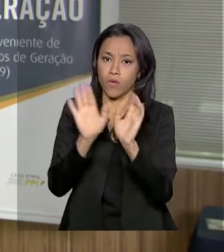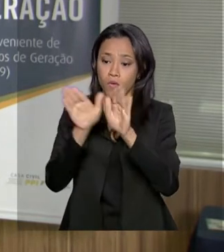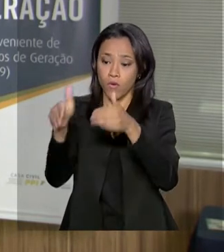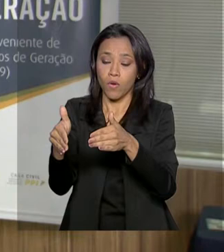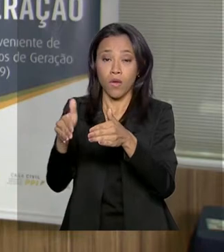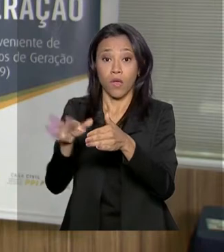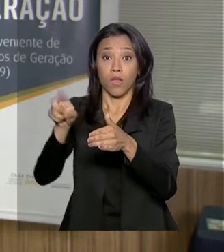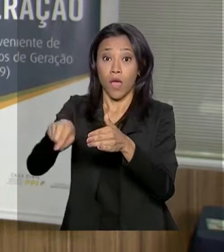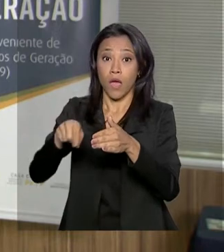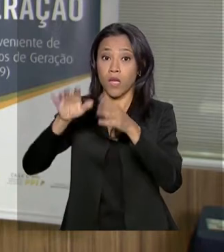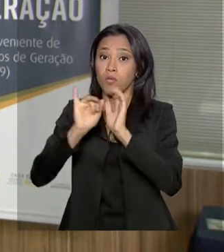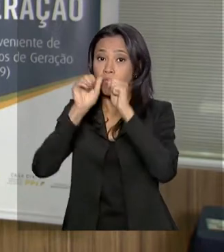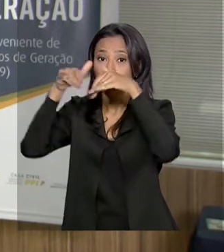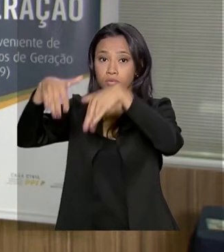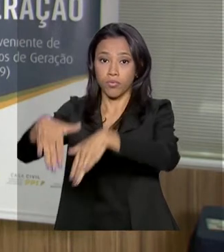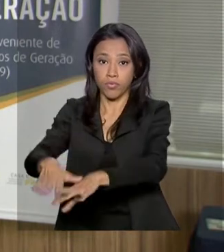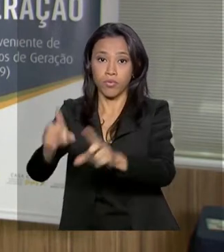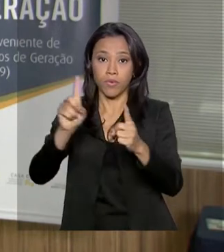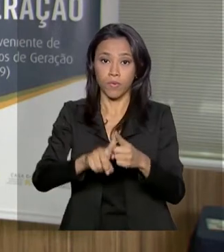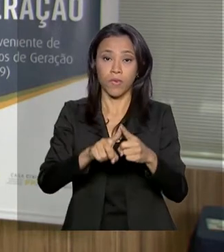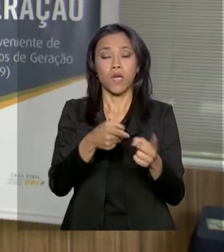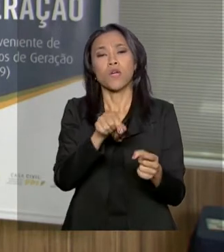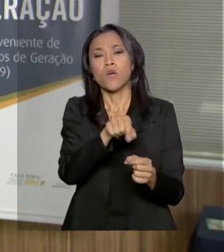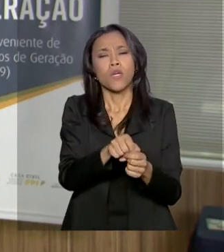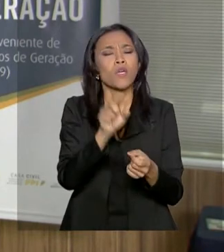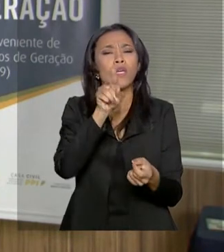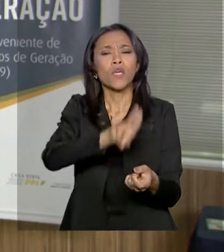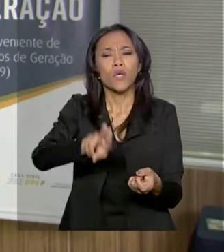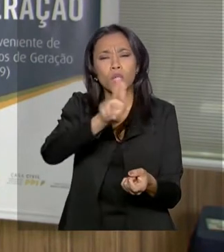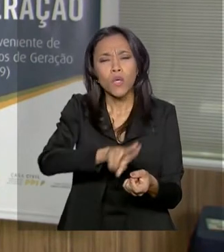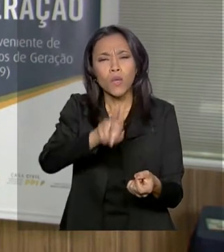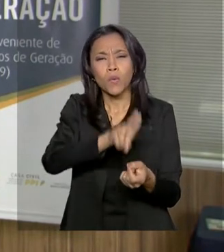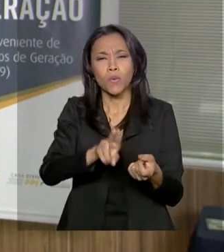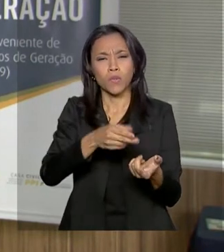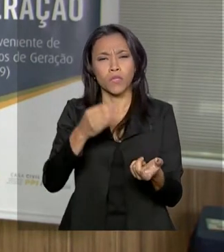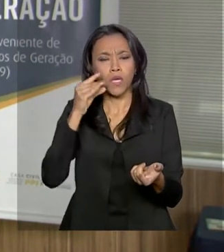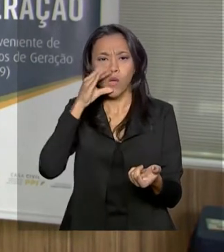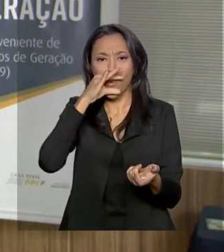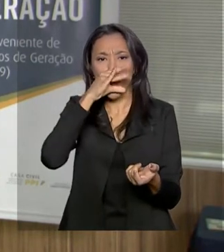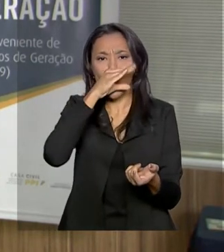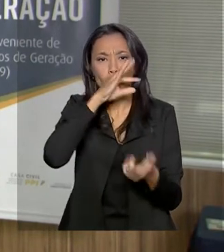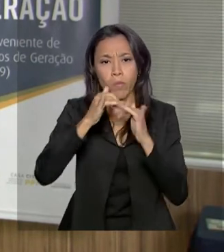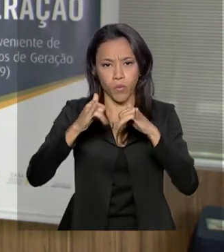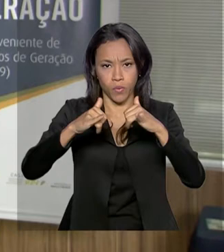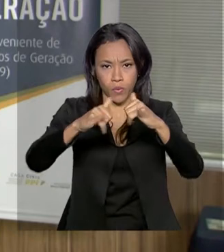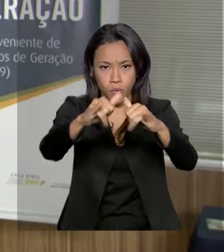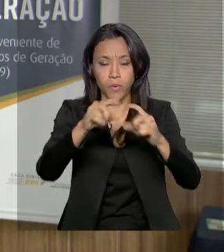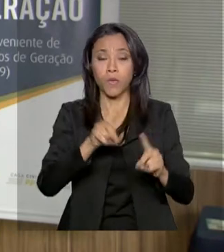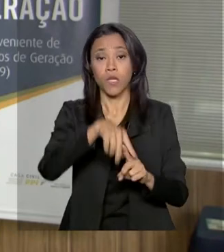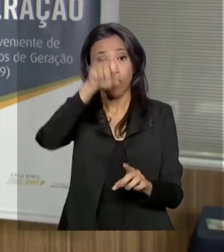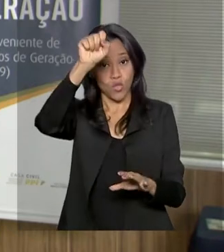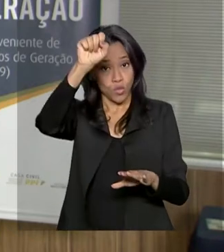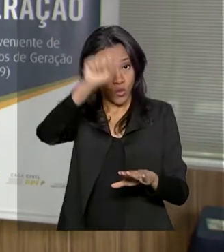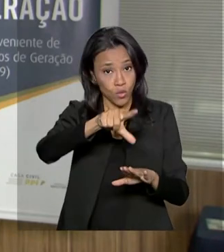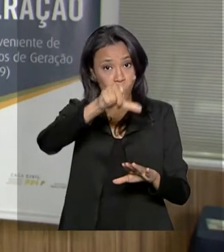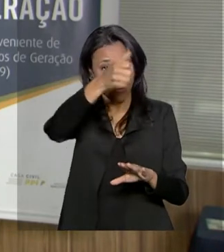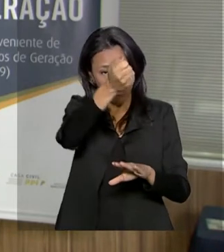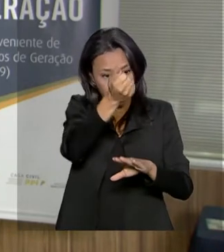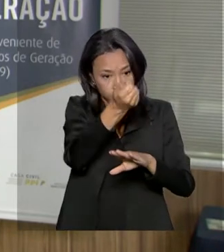hidrelétrica, térmica, eólica e também solar. No total, são 1.541